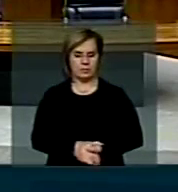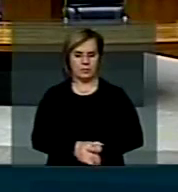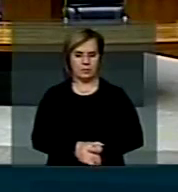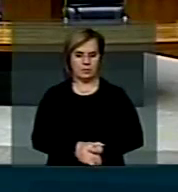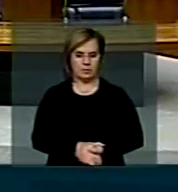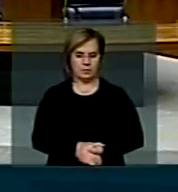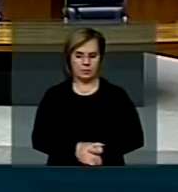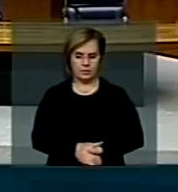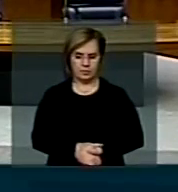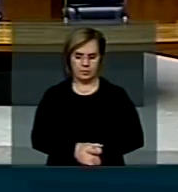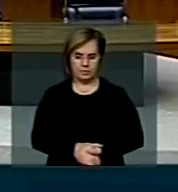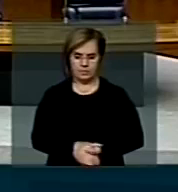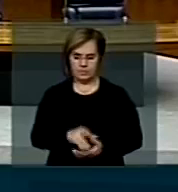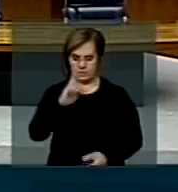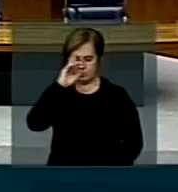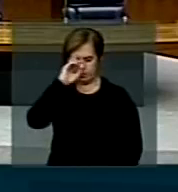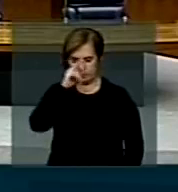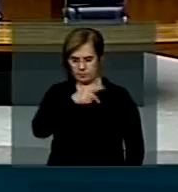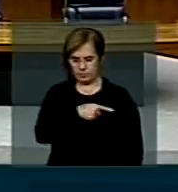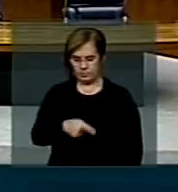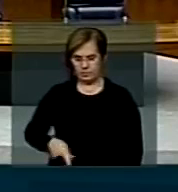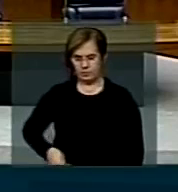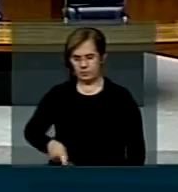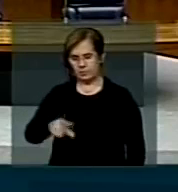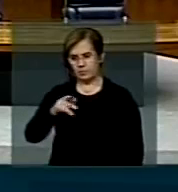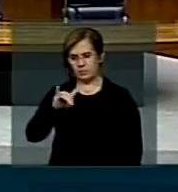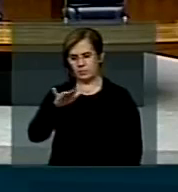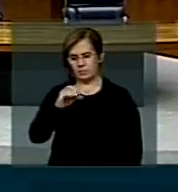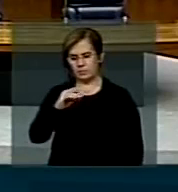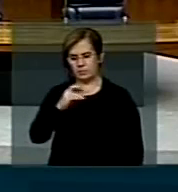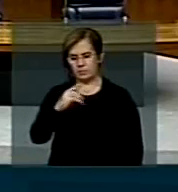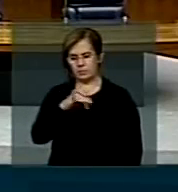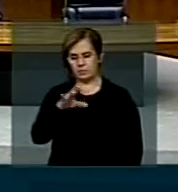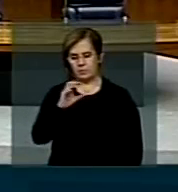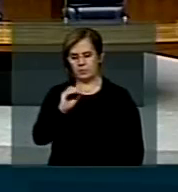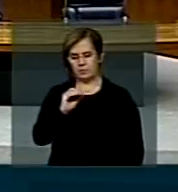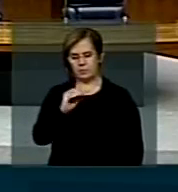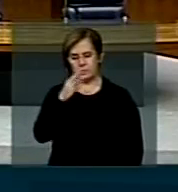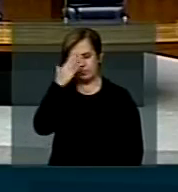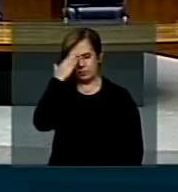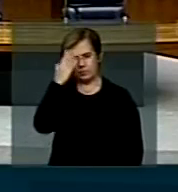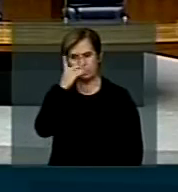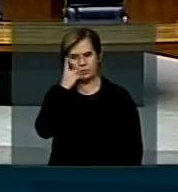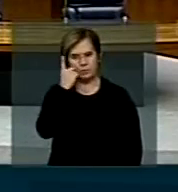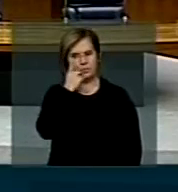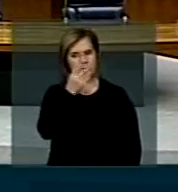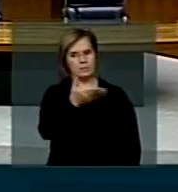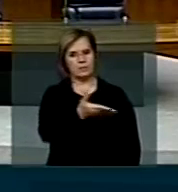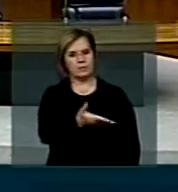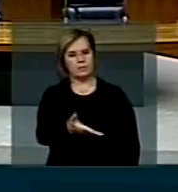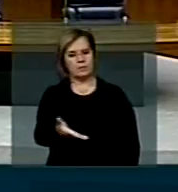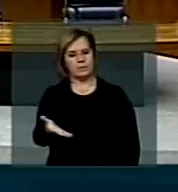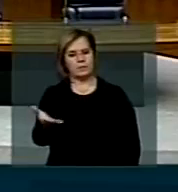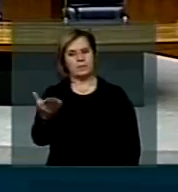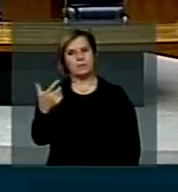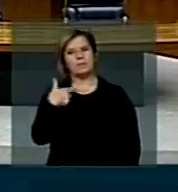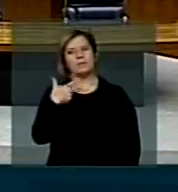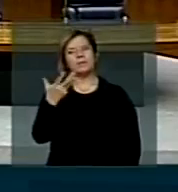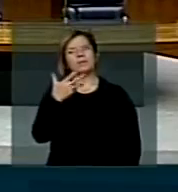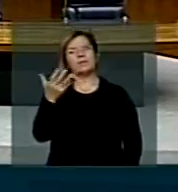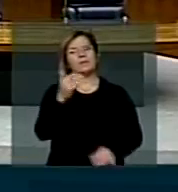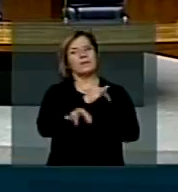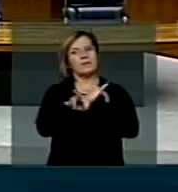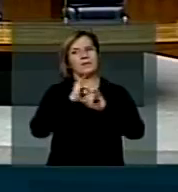agora, na tribuna Aroldi de Oliveira, que é do estado do Rio de Janeiro. Obrigado, colegas parlamentares. Quero fazer um